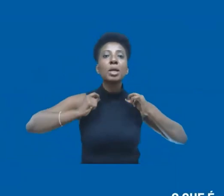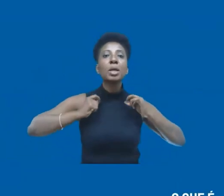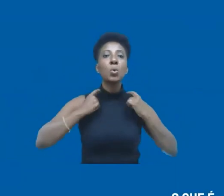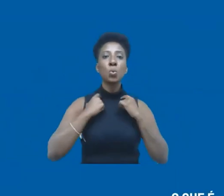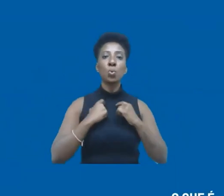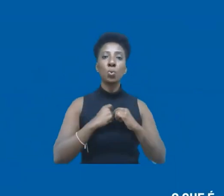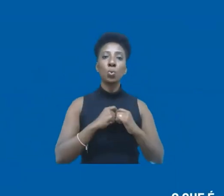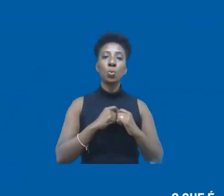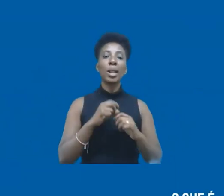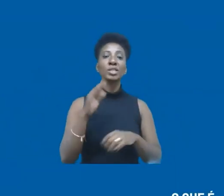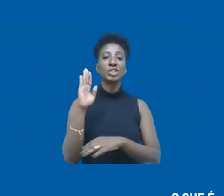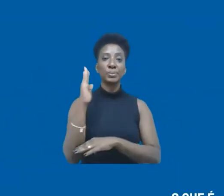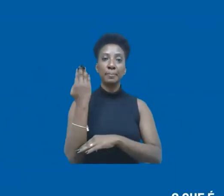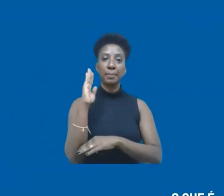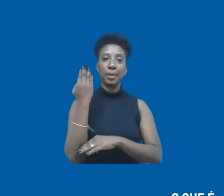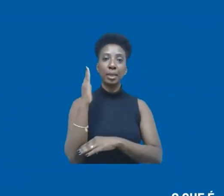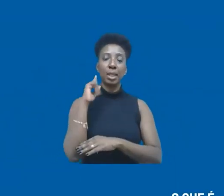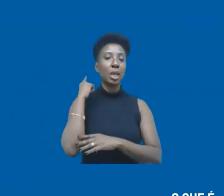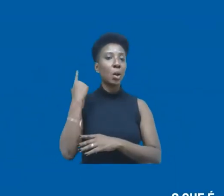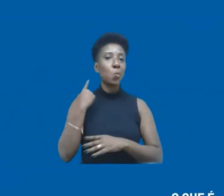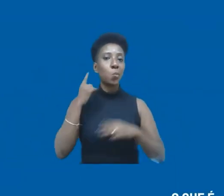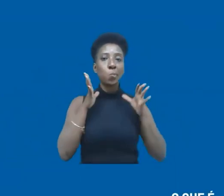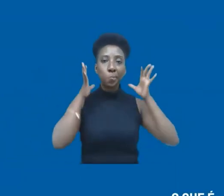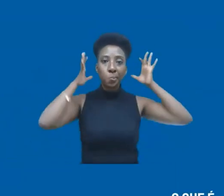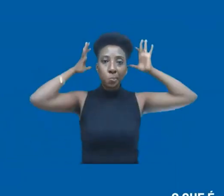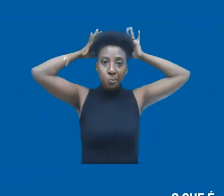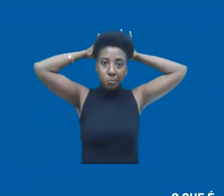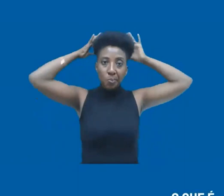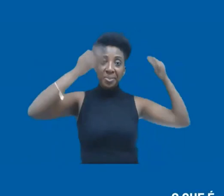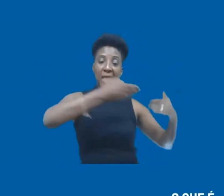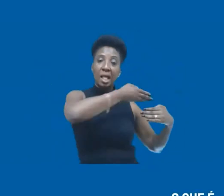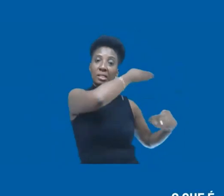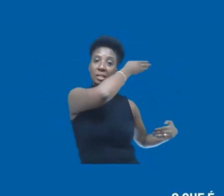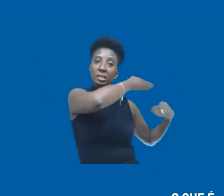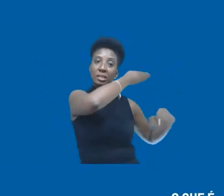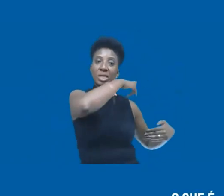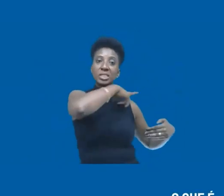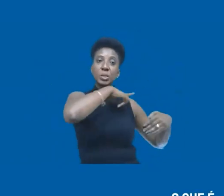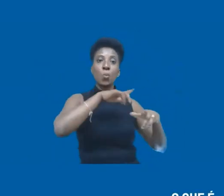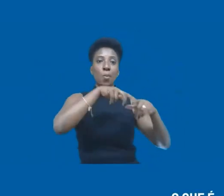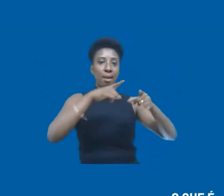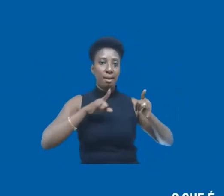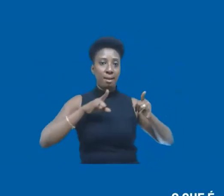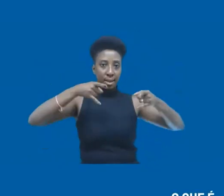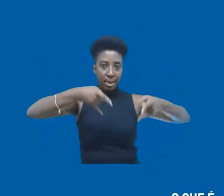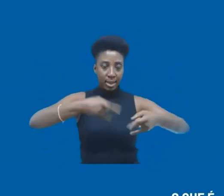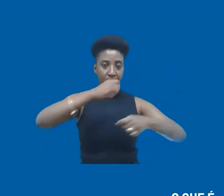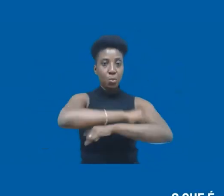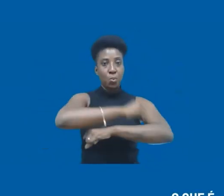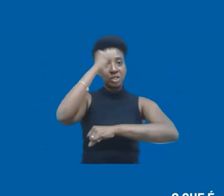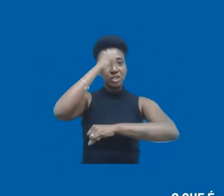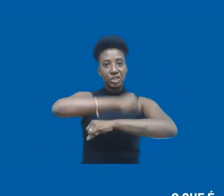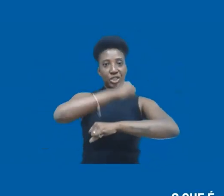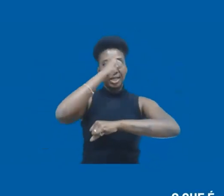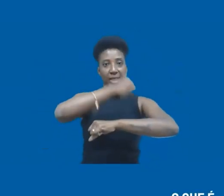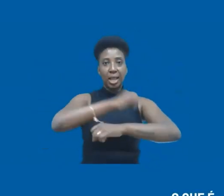encaracolados presos. Ao meu fundo tem uma cama, uma janela, uma câmera, alguns livros